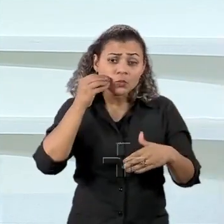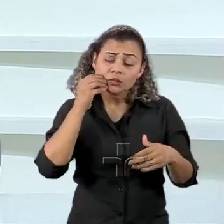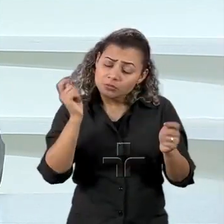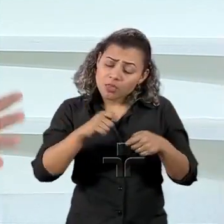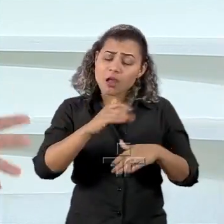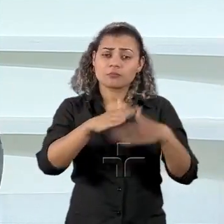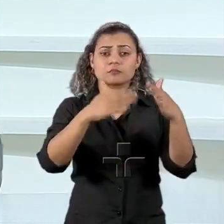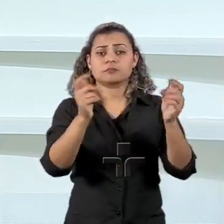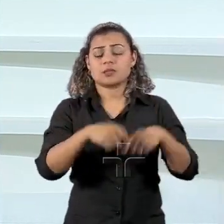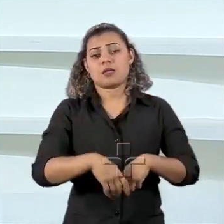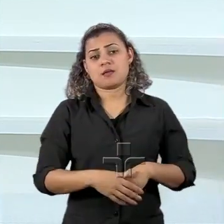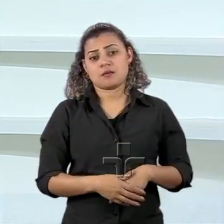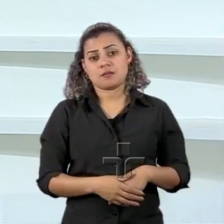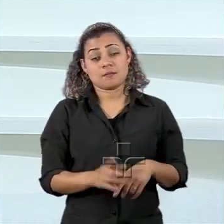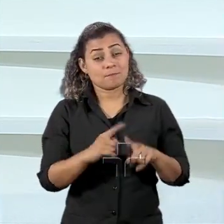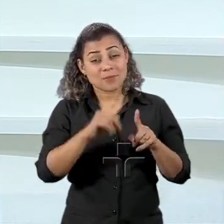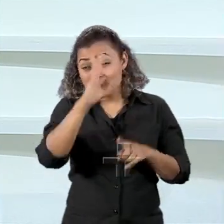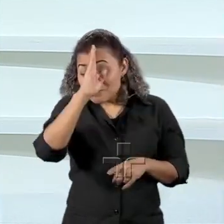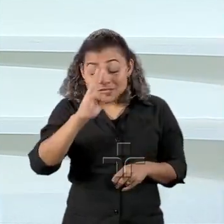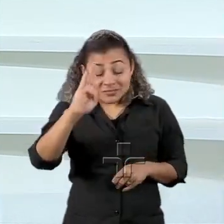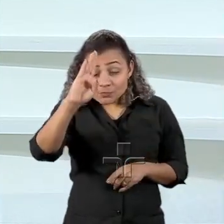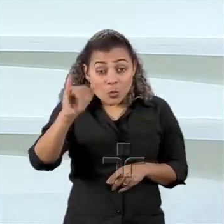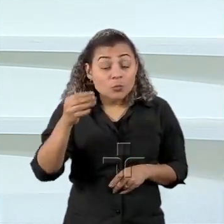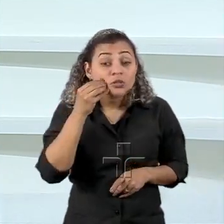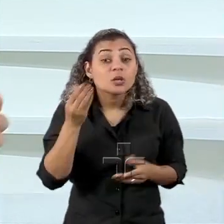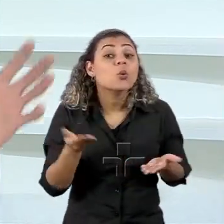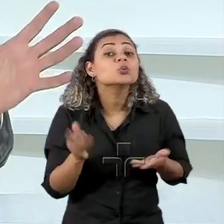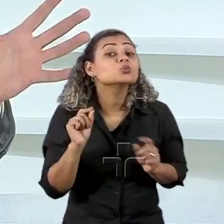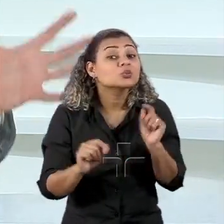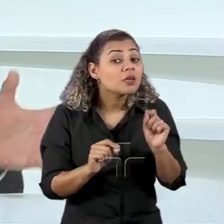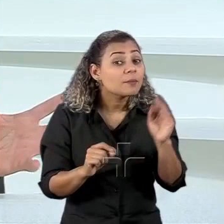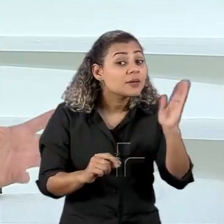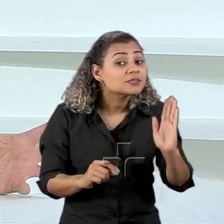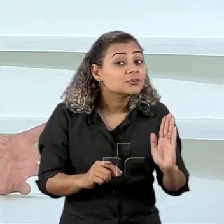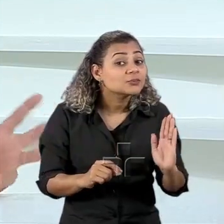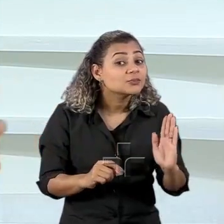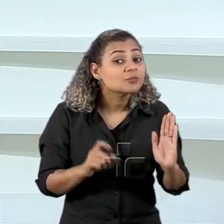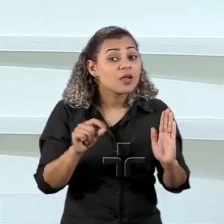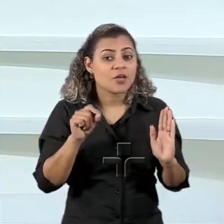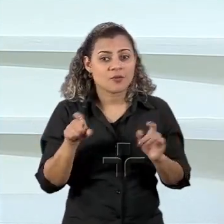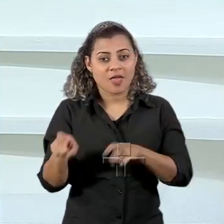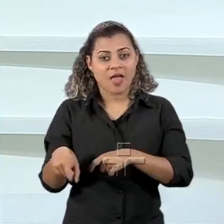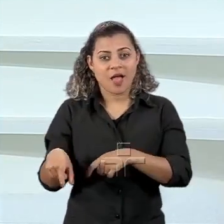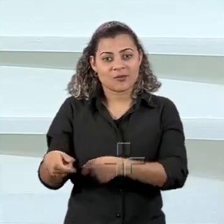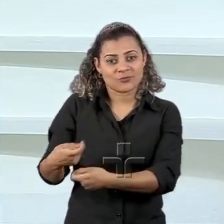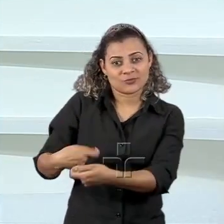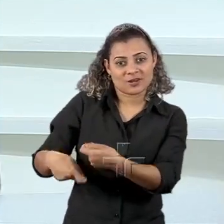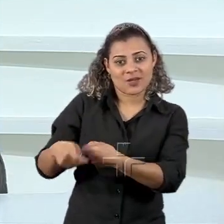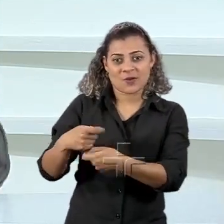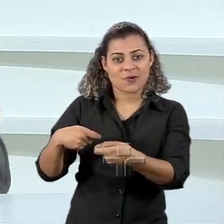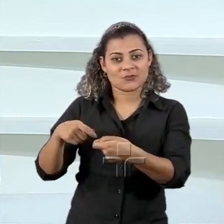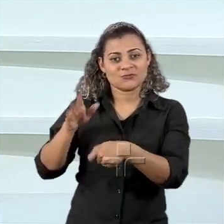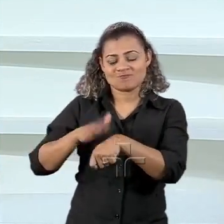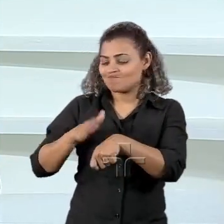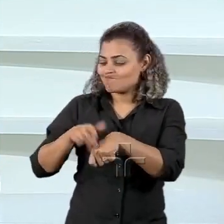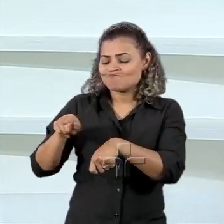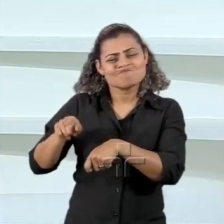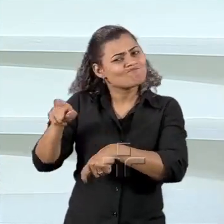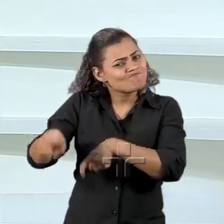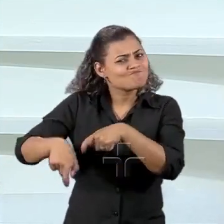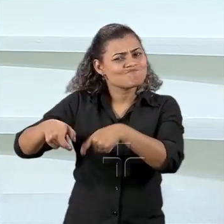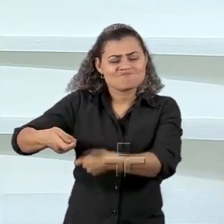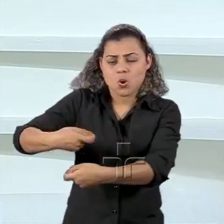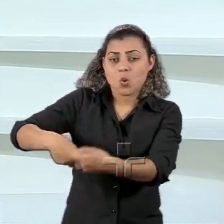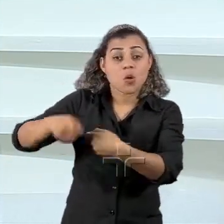a principal oportunidade para o Brasil hoje é por meio do agronegócio que é o grande ativo produtivo